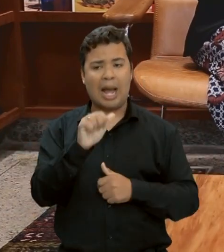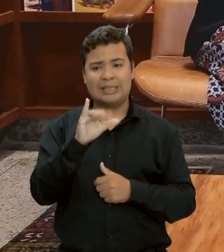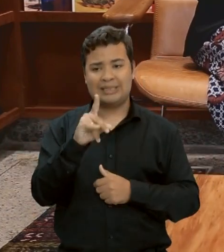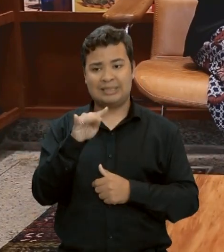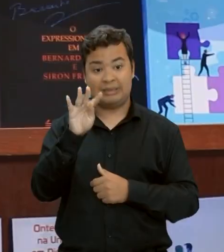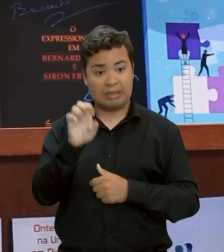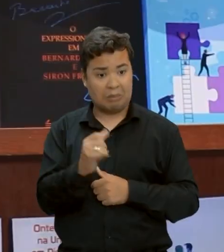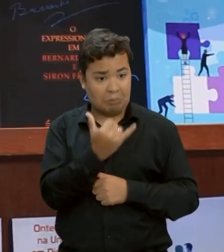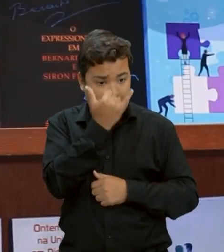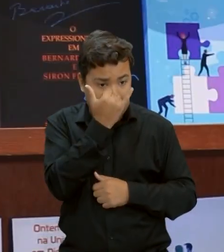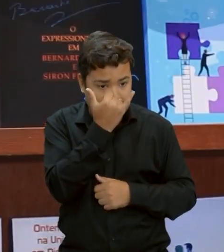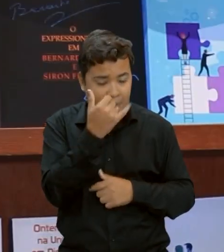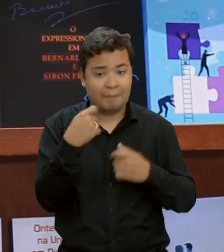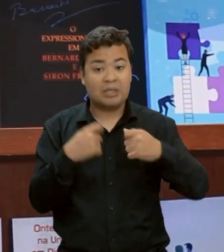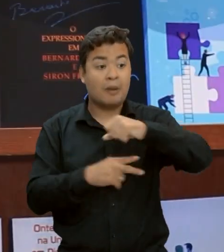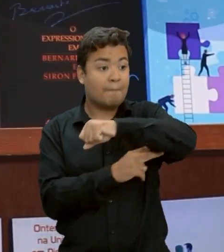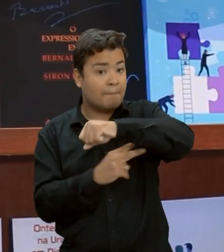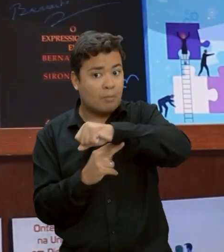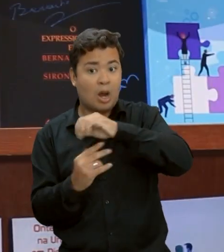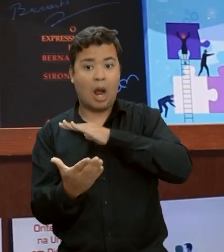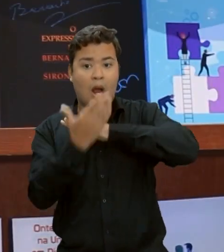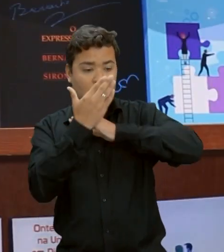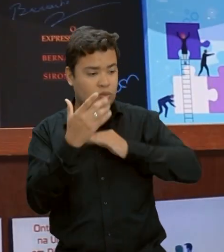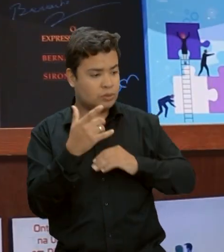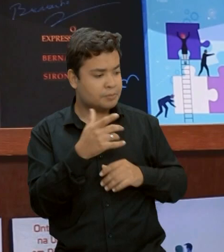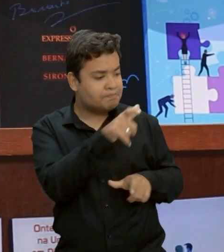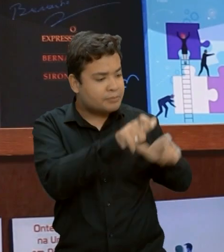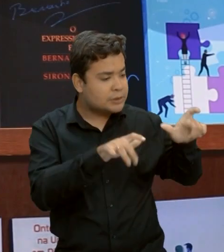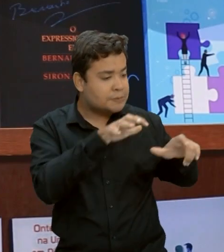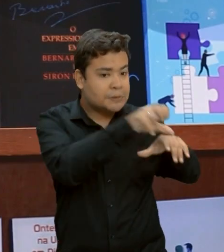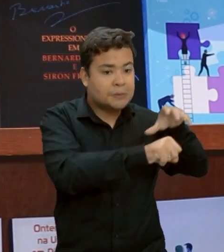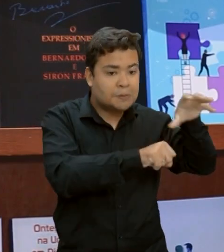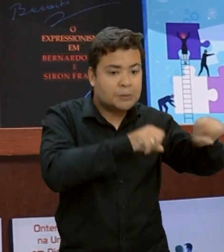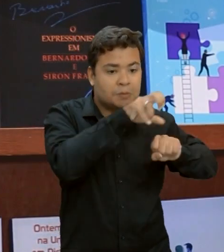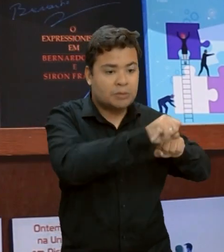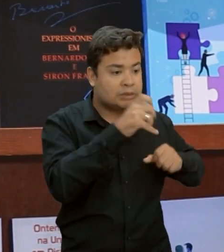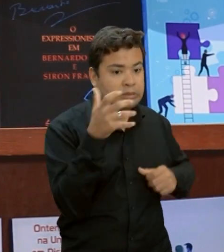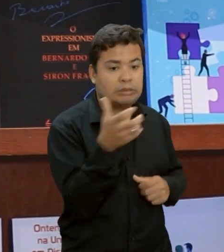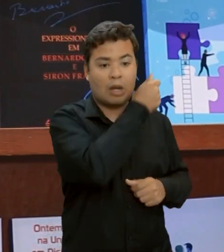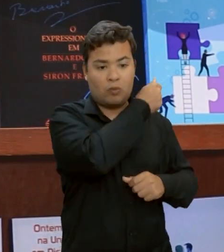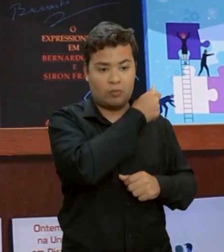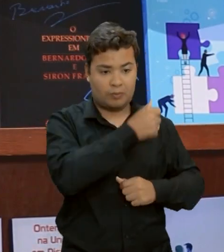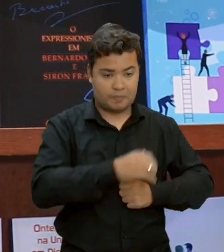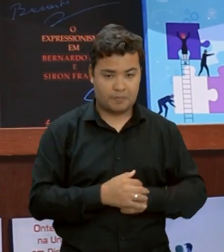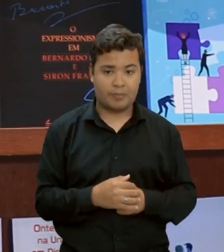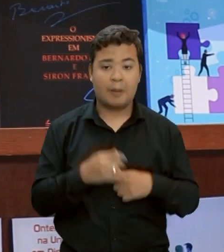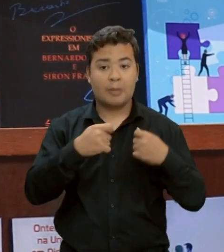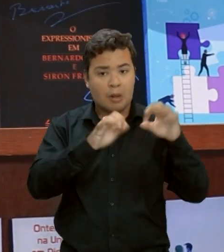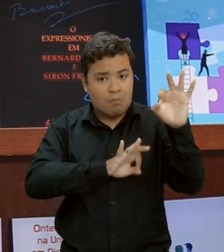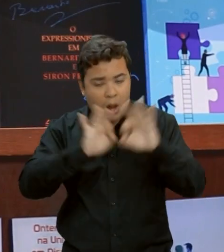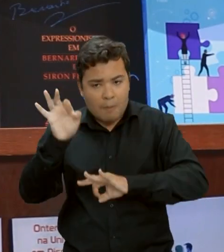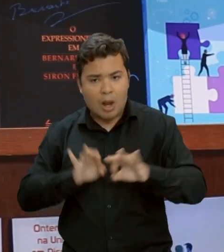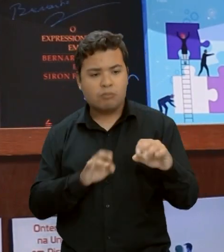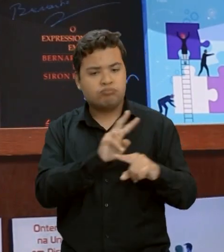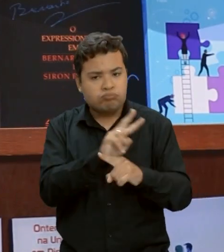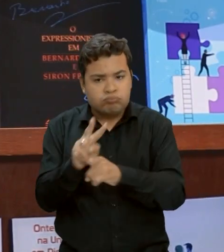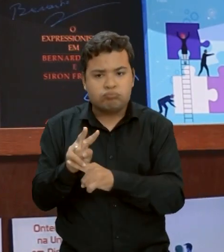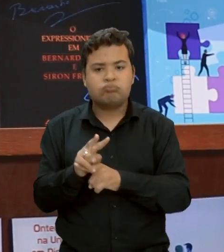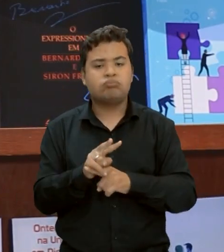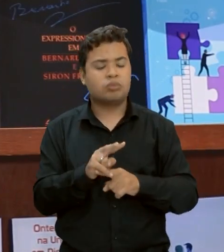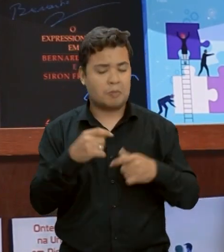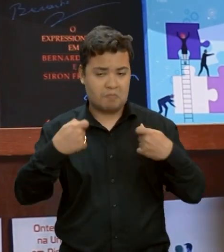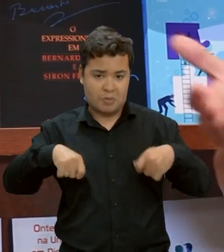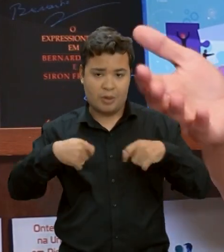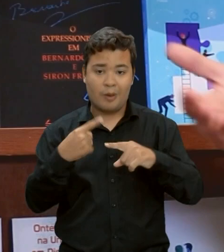resgates. Então, são estruturas importantes. São estruturas que precisam ser cuidadas, precisam ser bem projetadas, pois elas definem